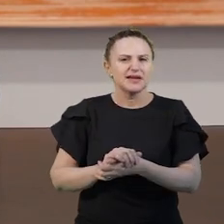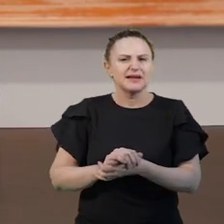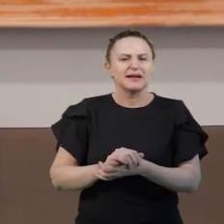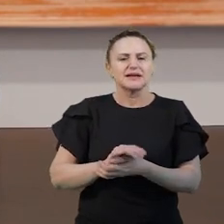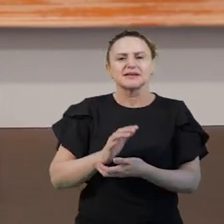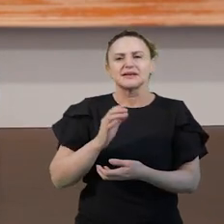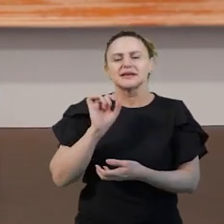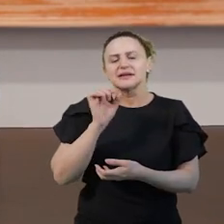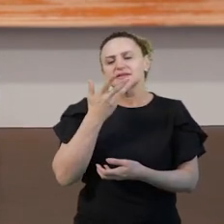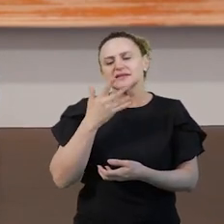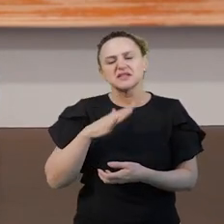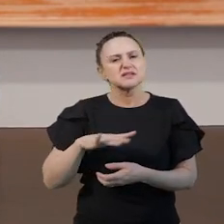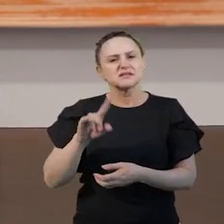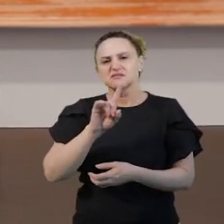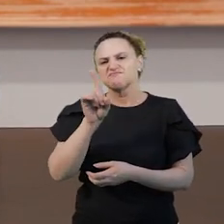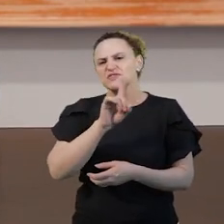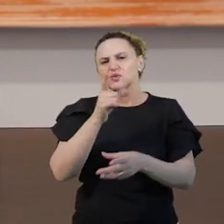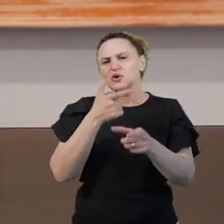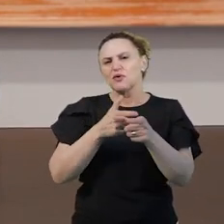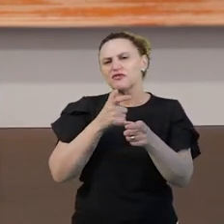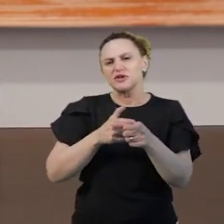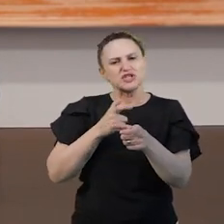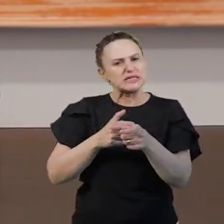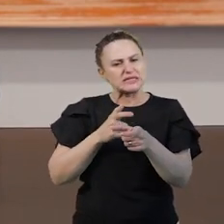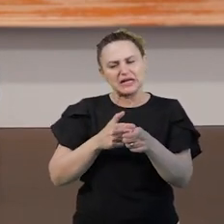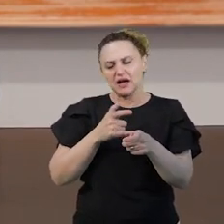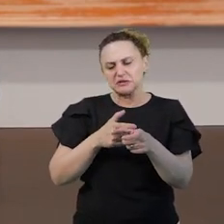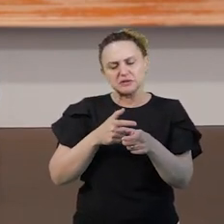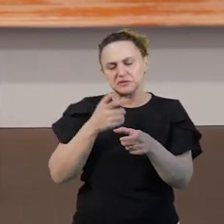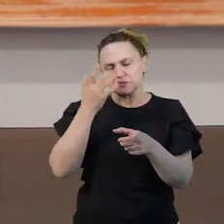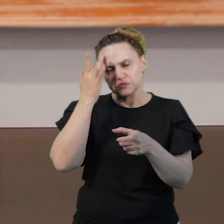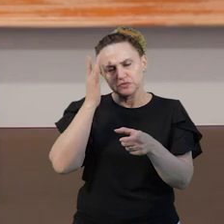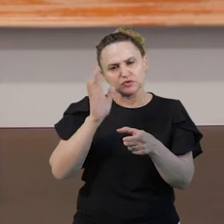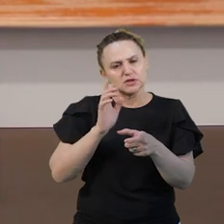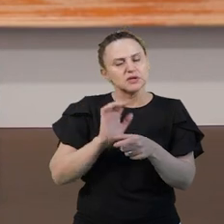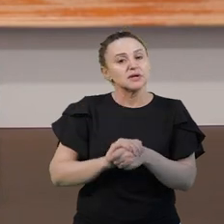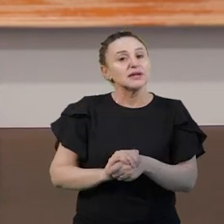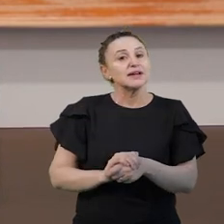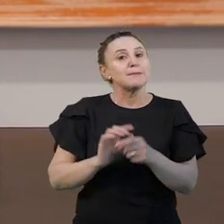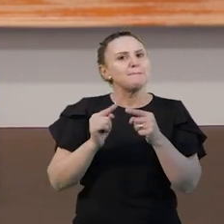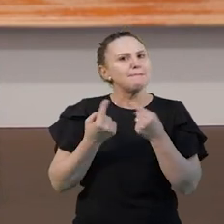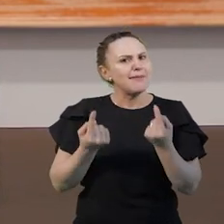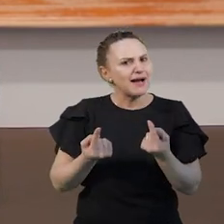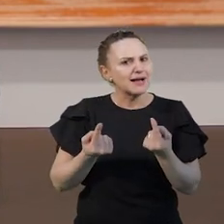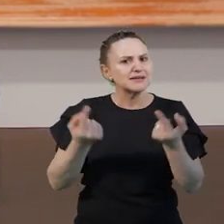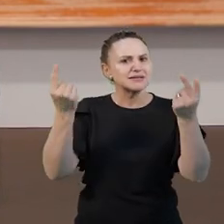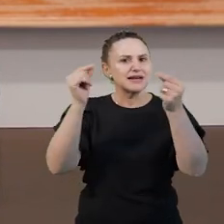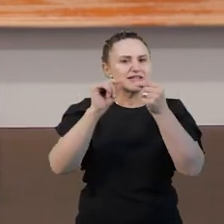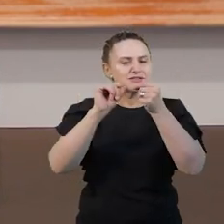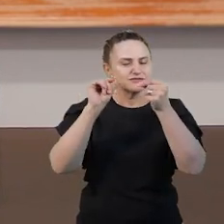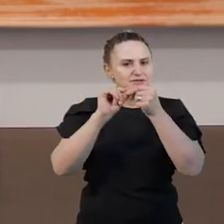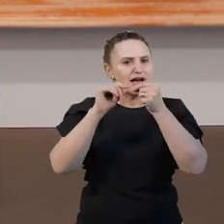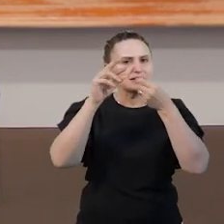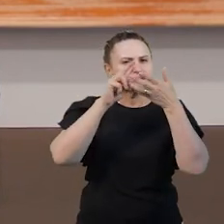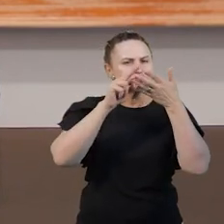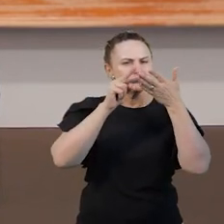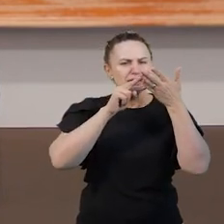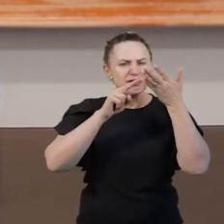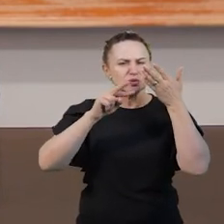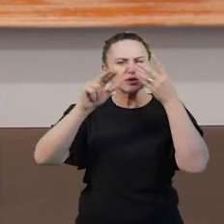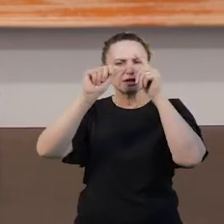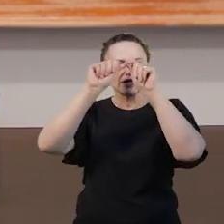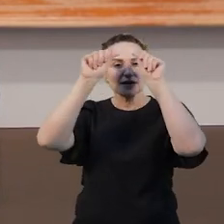uma leitura de um código escrito, ou seja, elas fazem a leitura de contexto, de